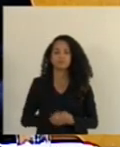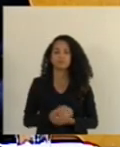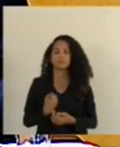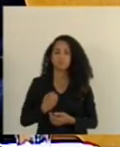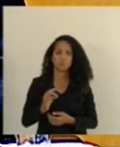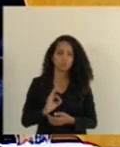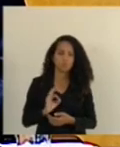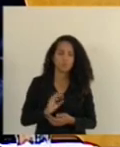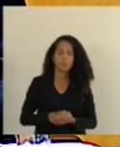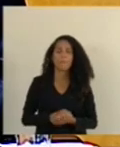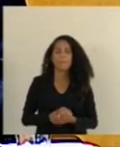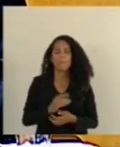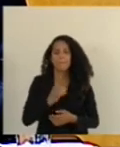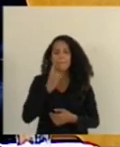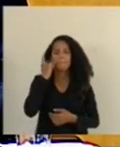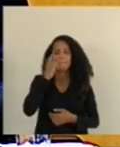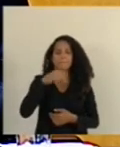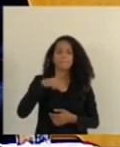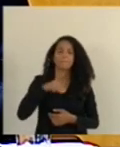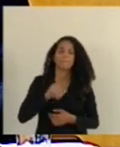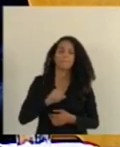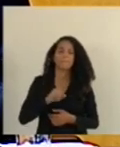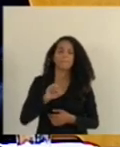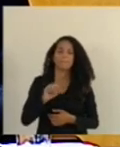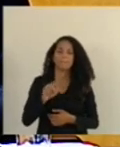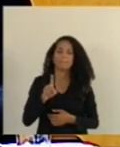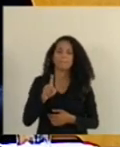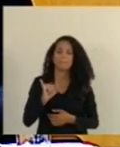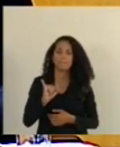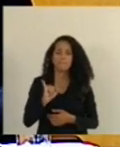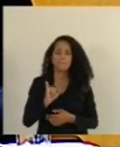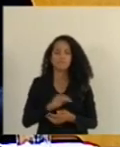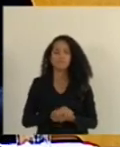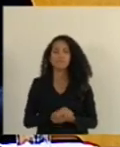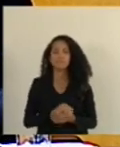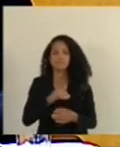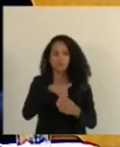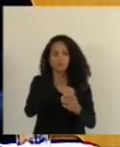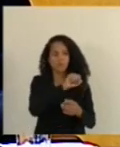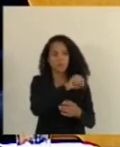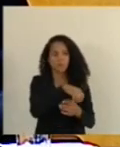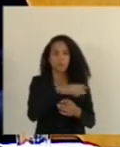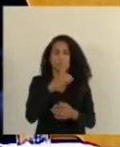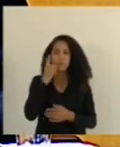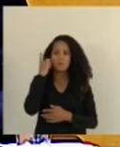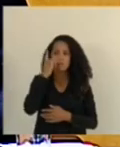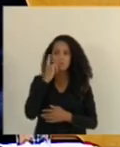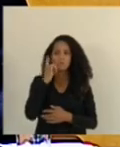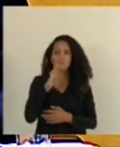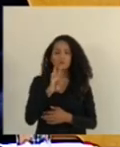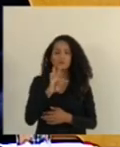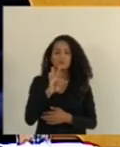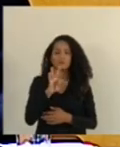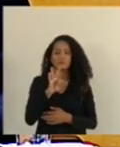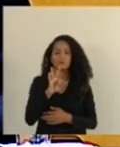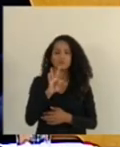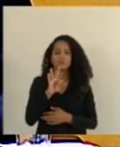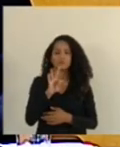Ausente. Deputado Sérgio Majeski? Deputado Sérgio Majeski vota sim. Deputado Teodorico Ferraço?